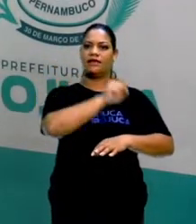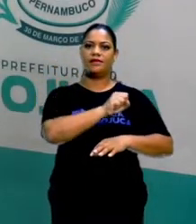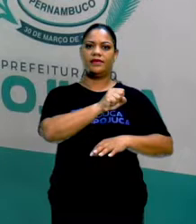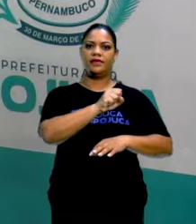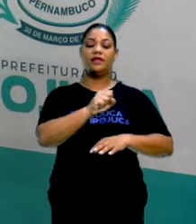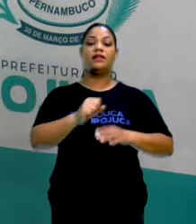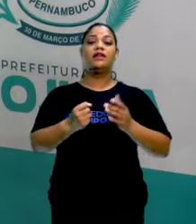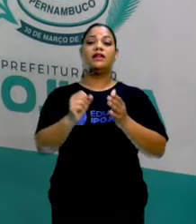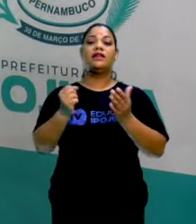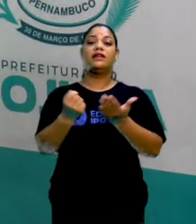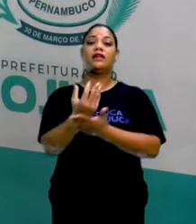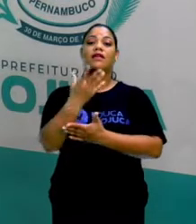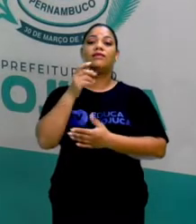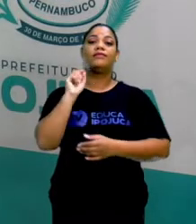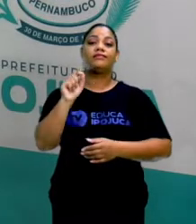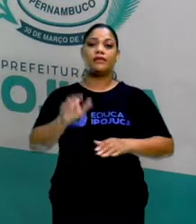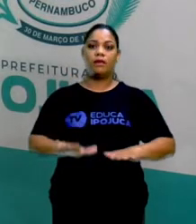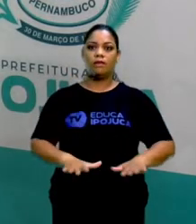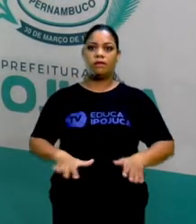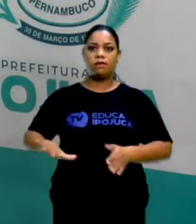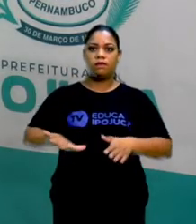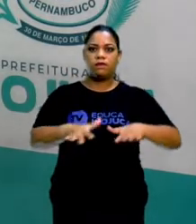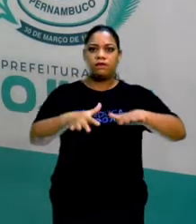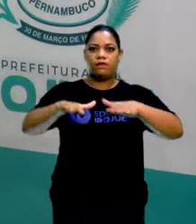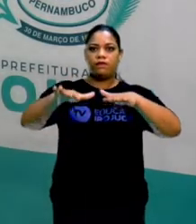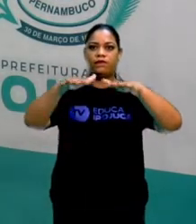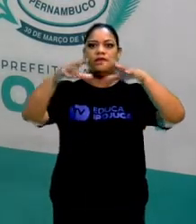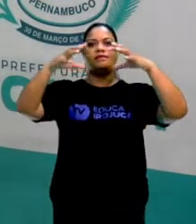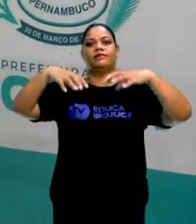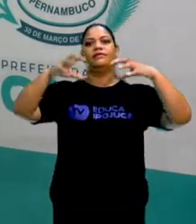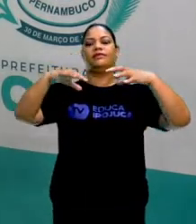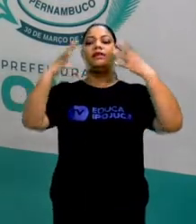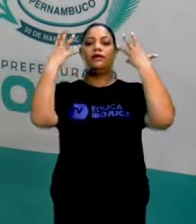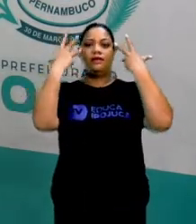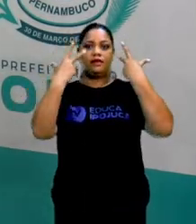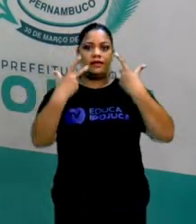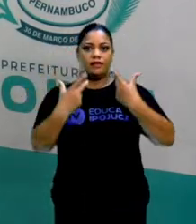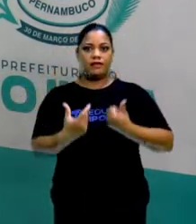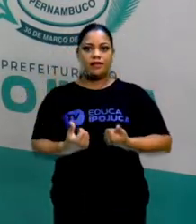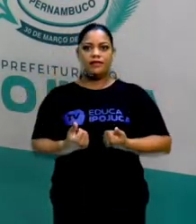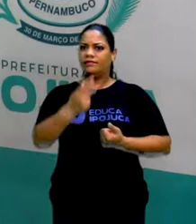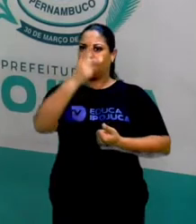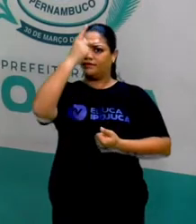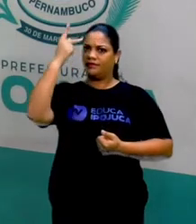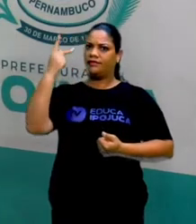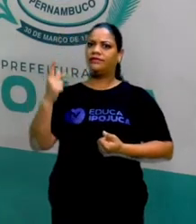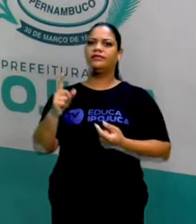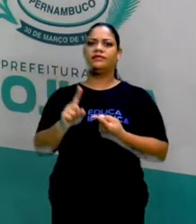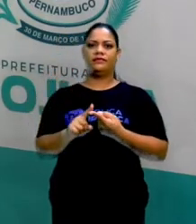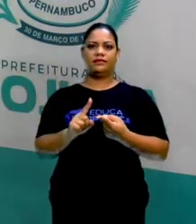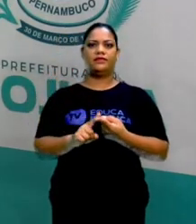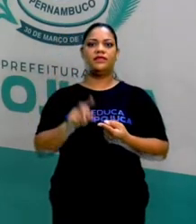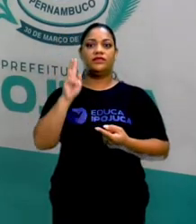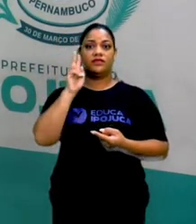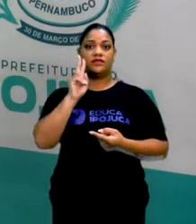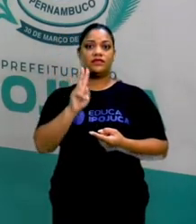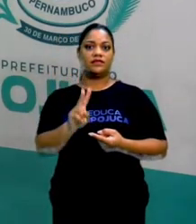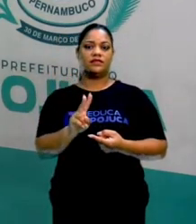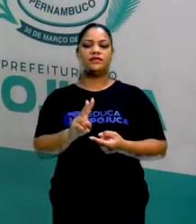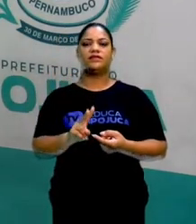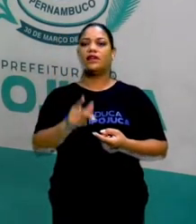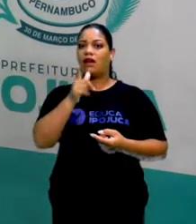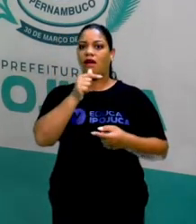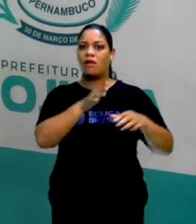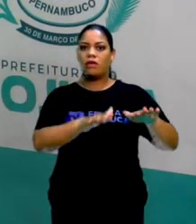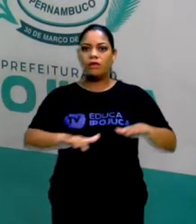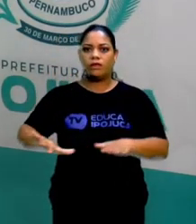enchentes, prejudica tanto os seres humanos como também os animais e as plantas, né? Quando a gente vê as enchentes assim, a